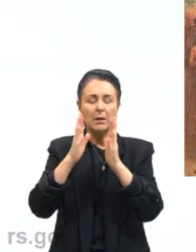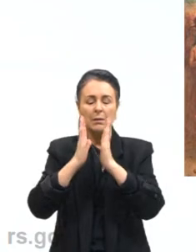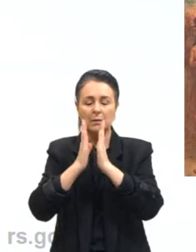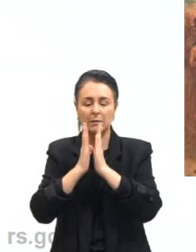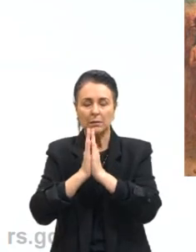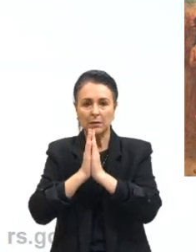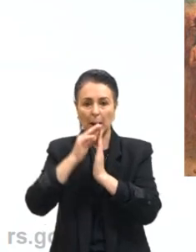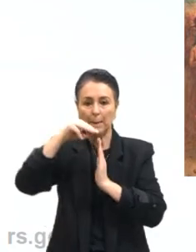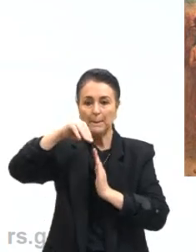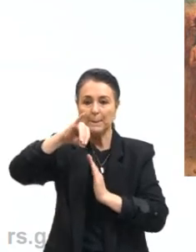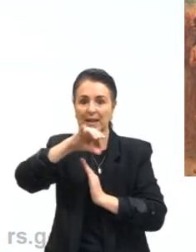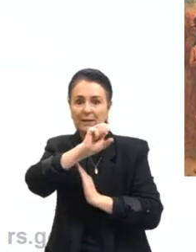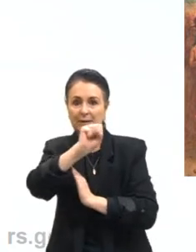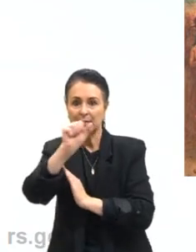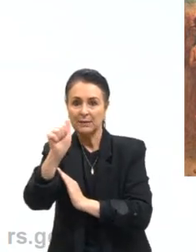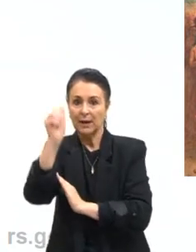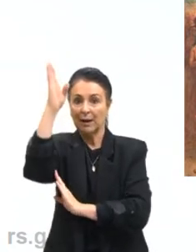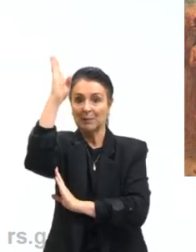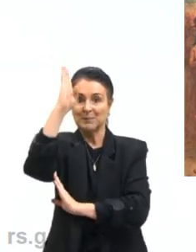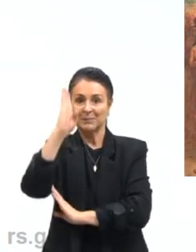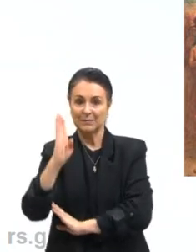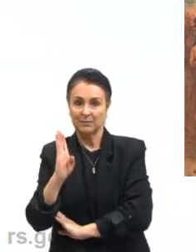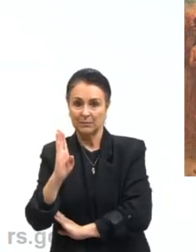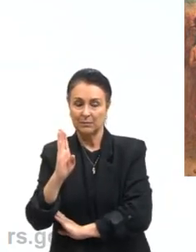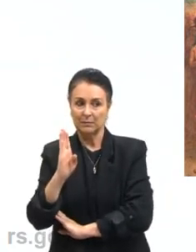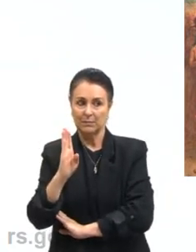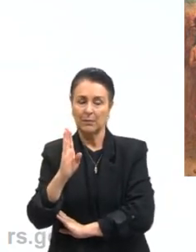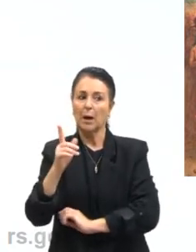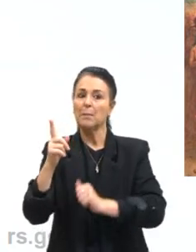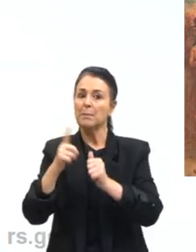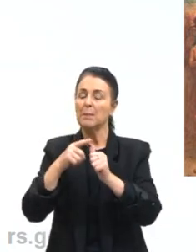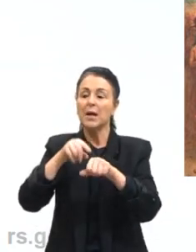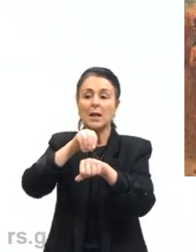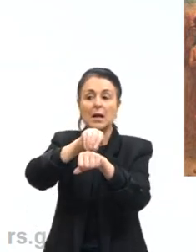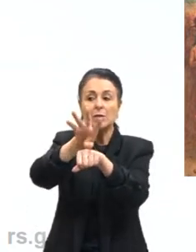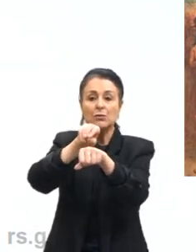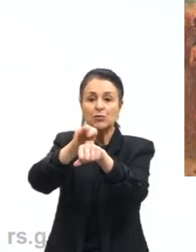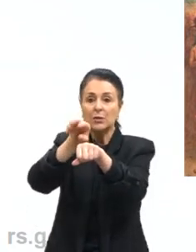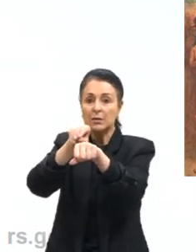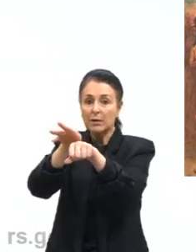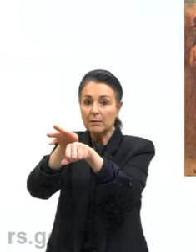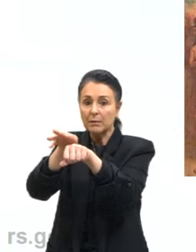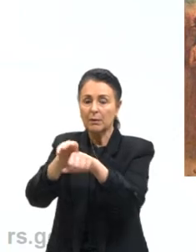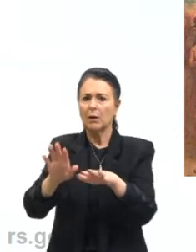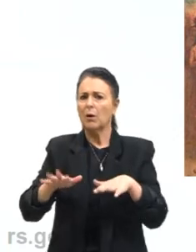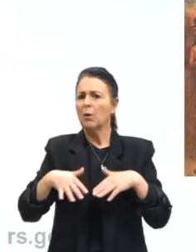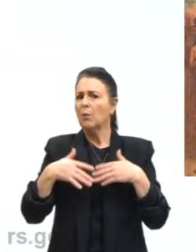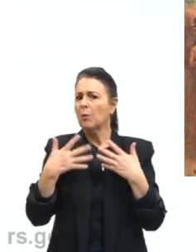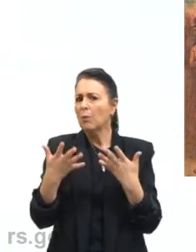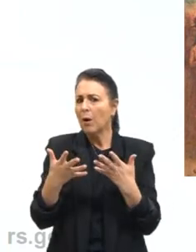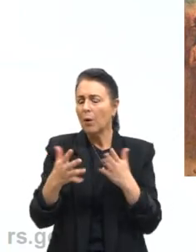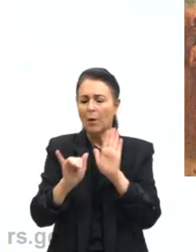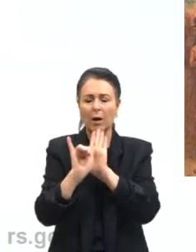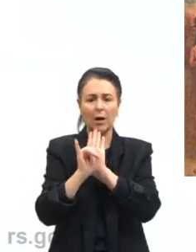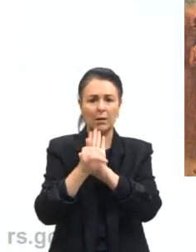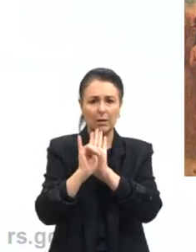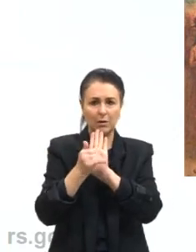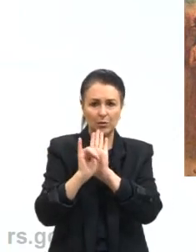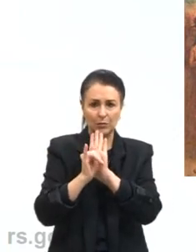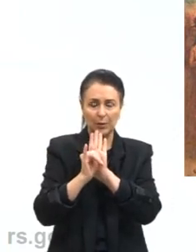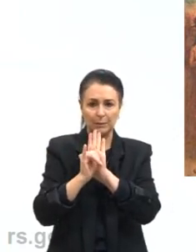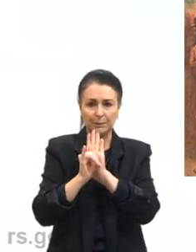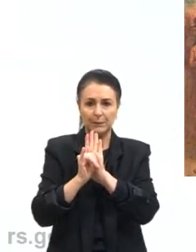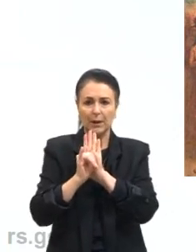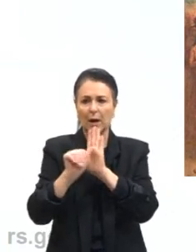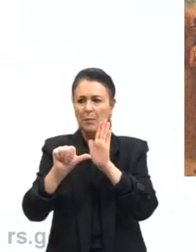Brasil. Bom, já me deu aqui uma grande dica do que está se tratando, qual é a narrativa. A Primeira Missa Rezada no